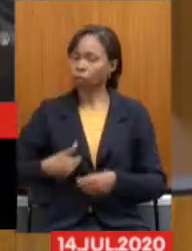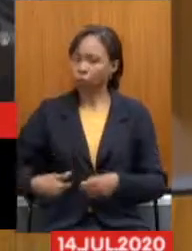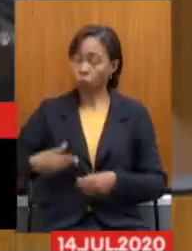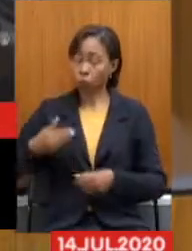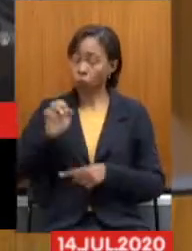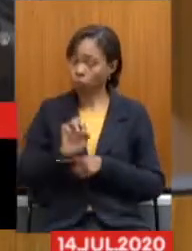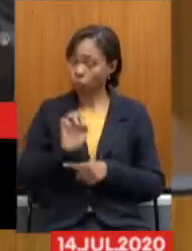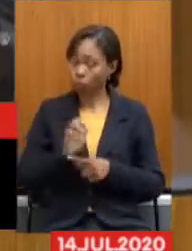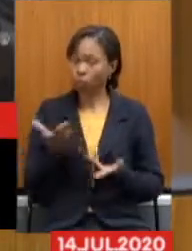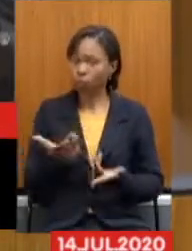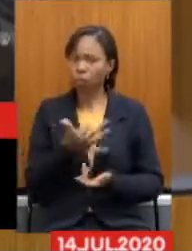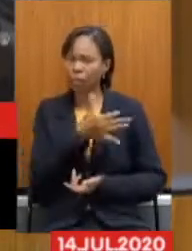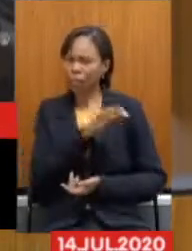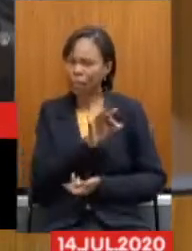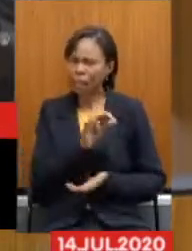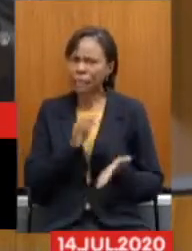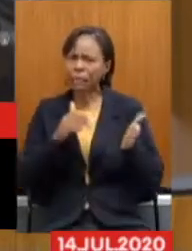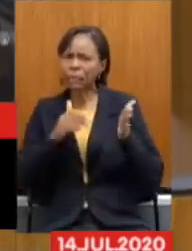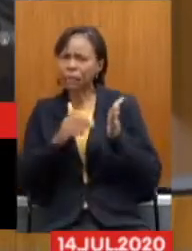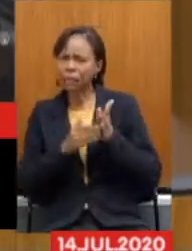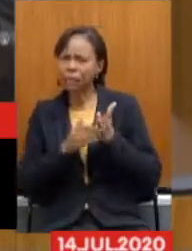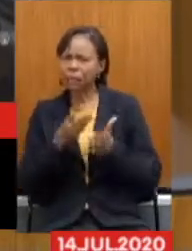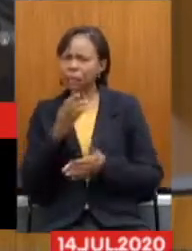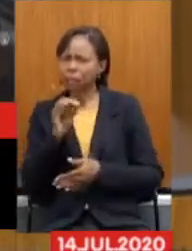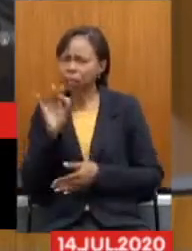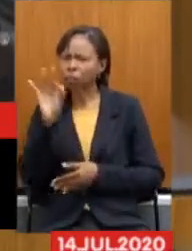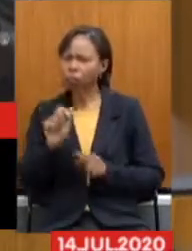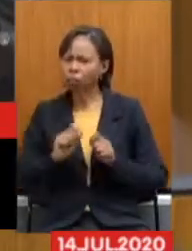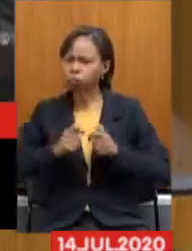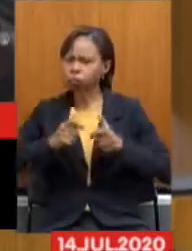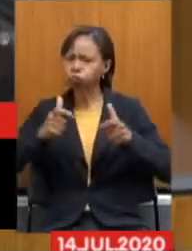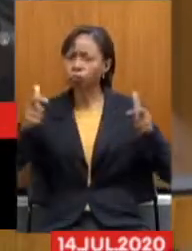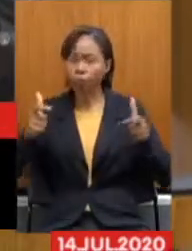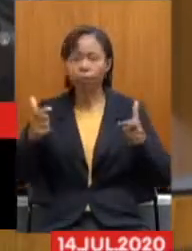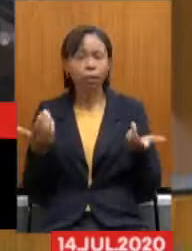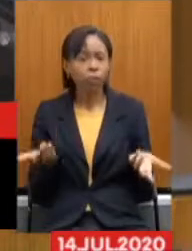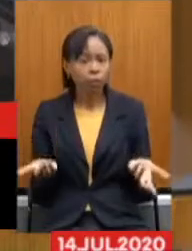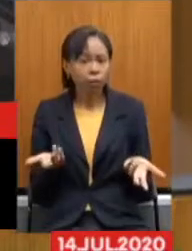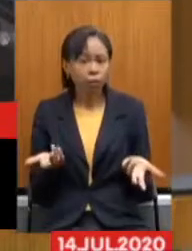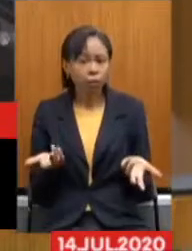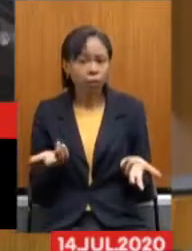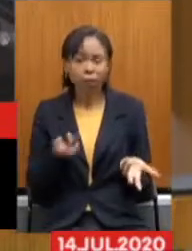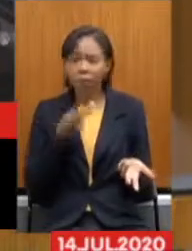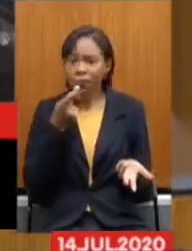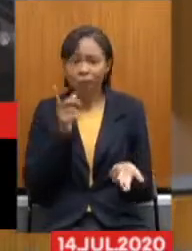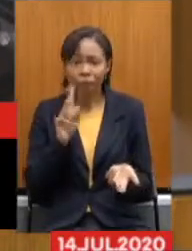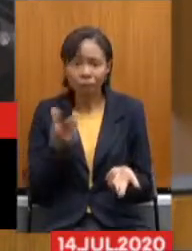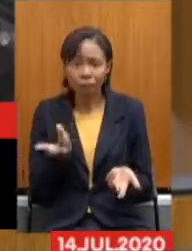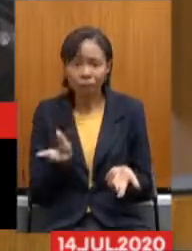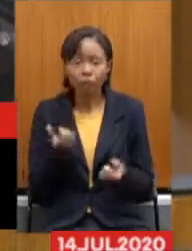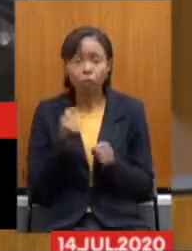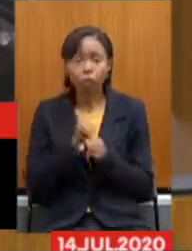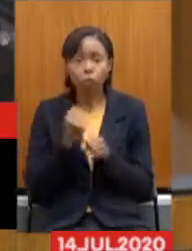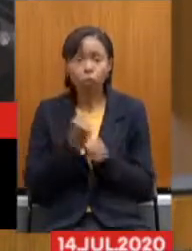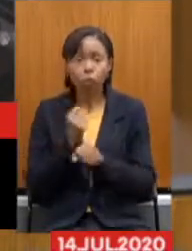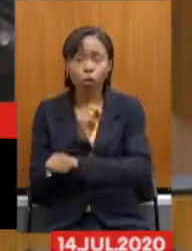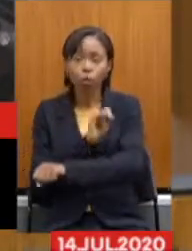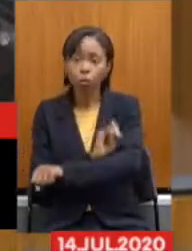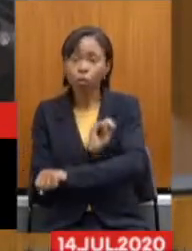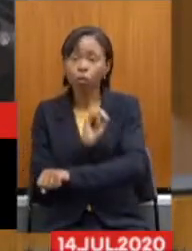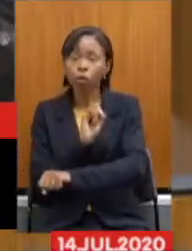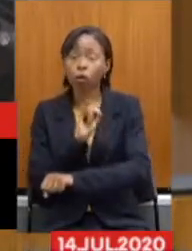10 a 30% Ninguém fala Que o hospital De servidor público O Ipseng O